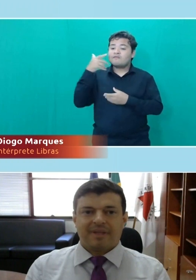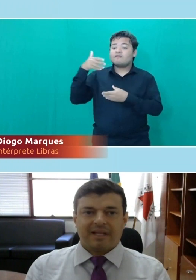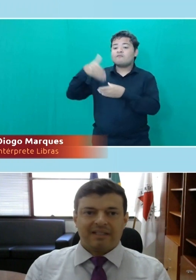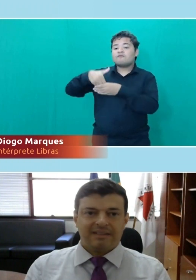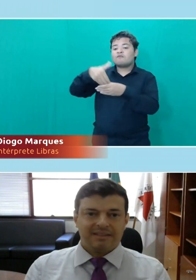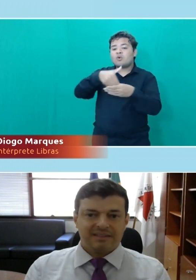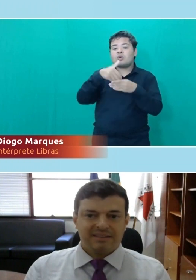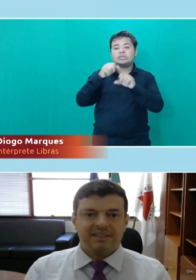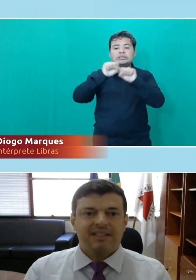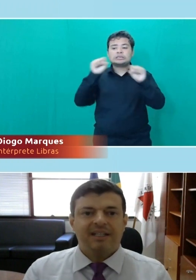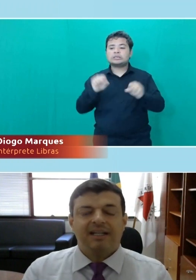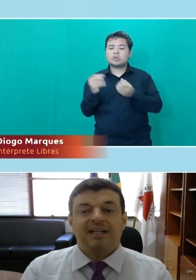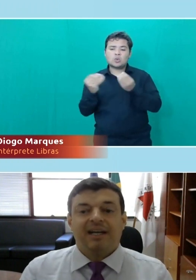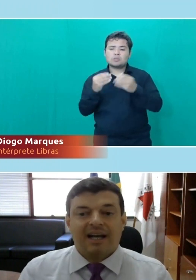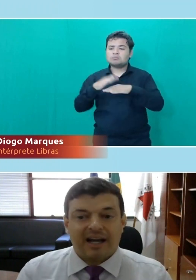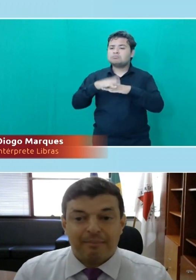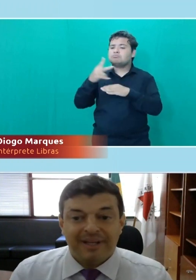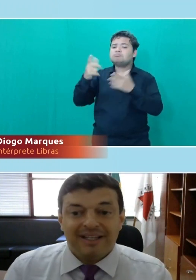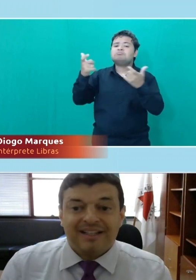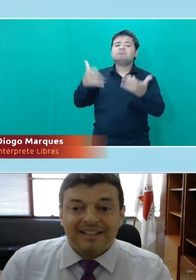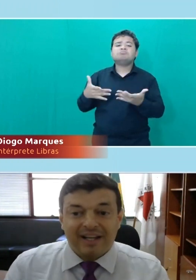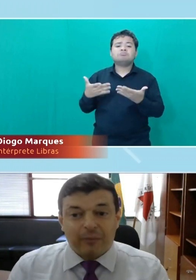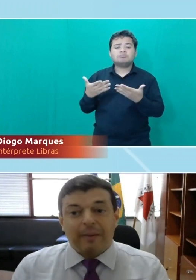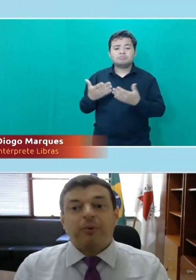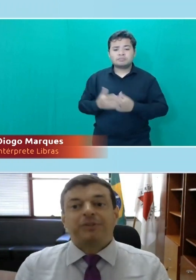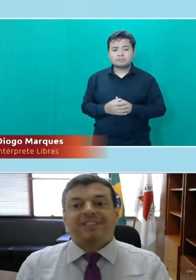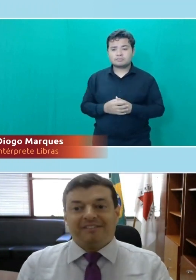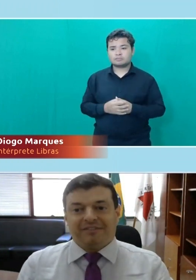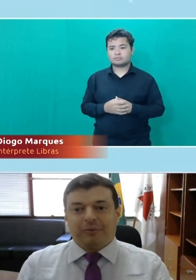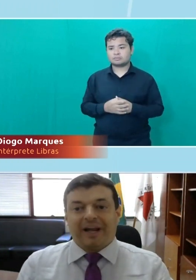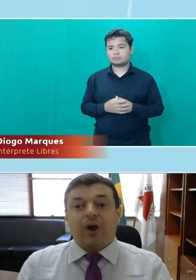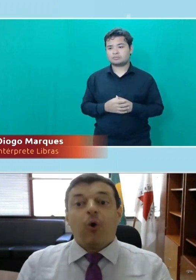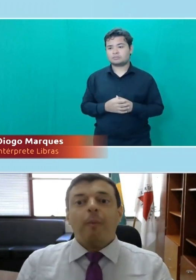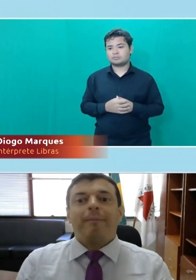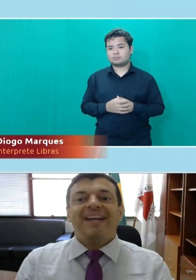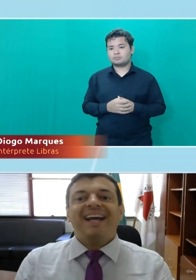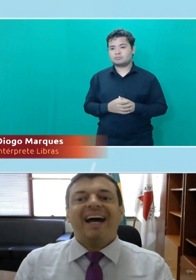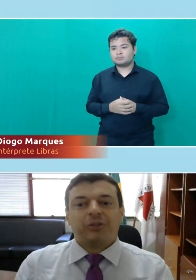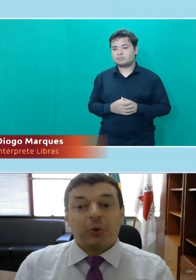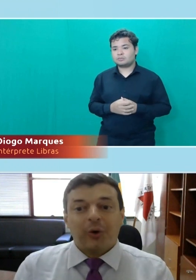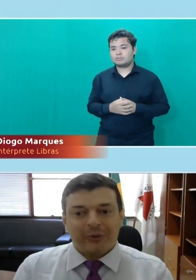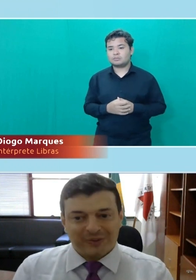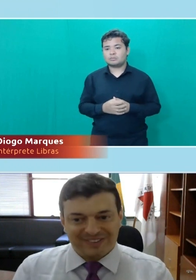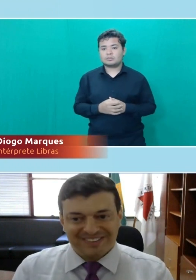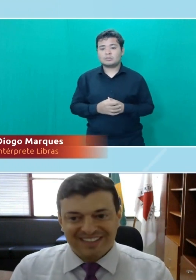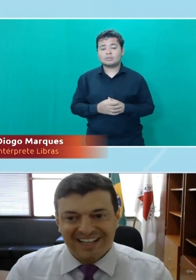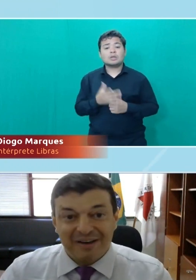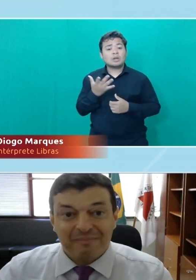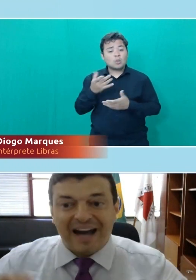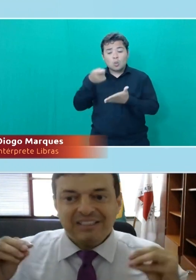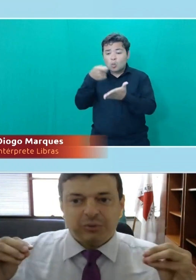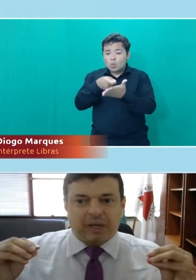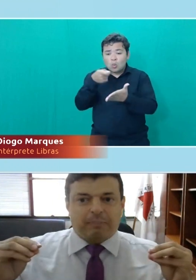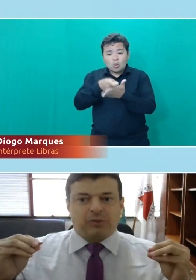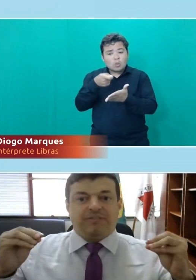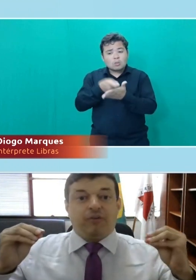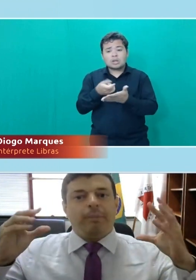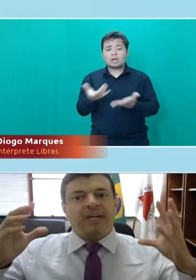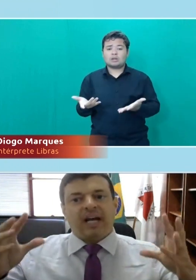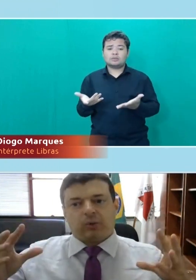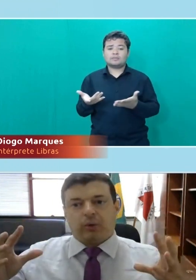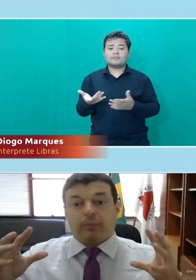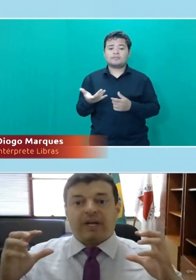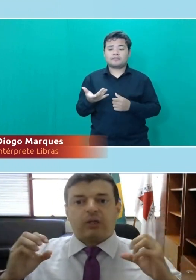consegue explicar para a gente um pouquinho? Camila, não é possível. É obrigatório. É mais do que